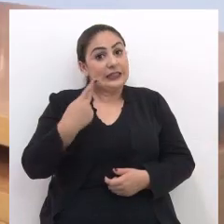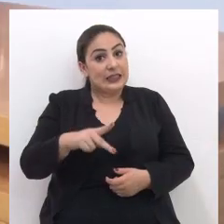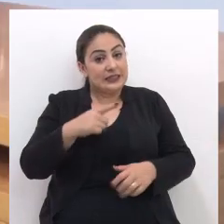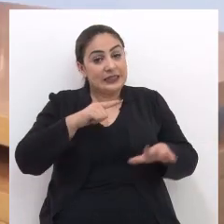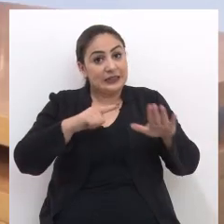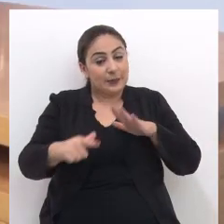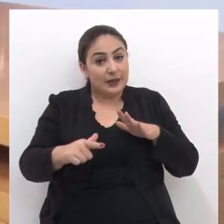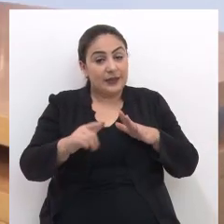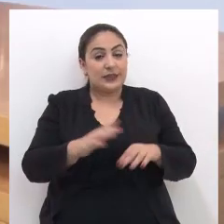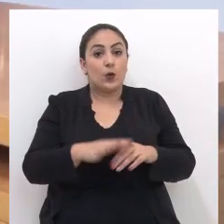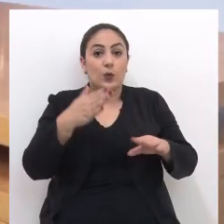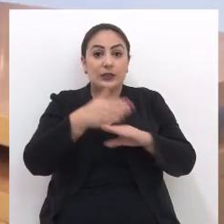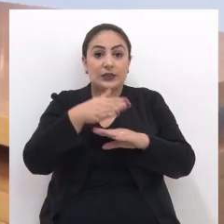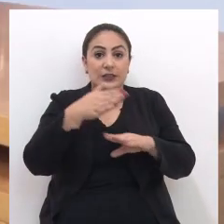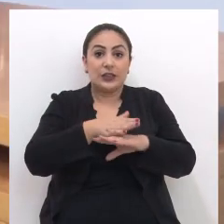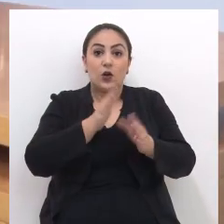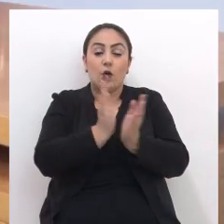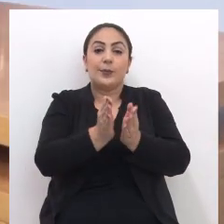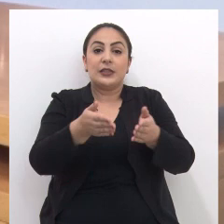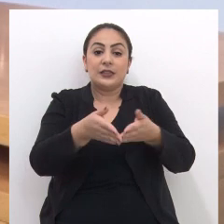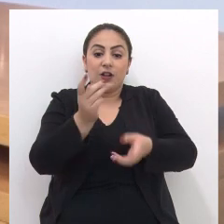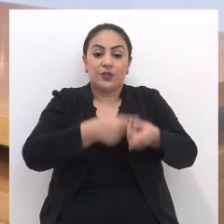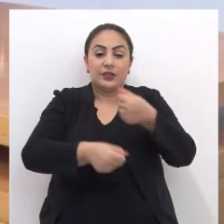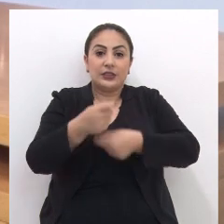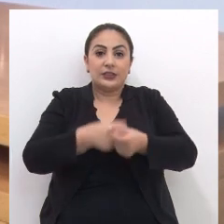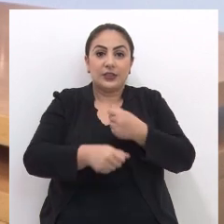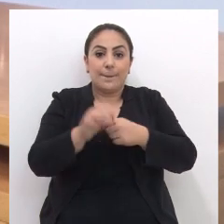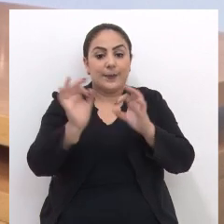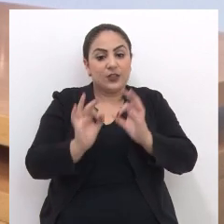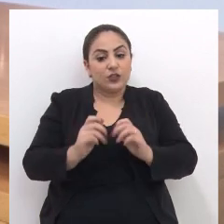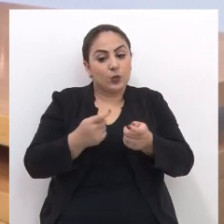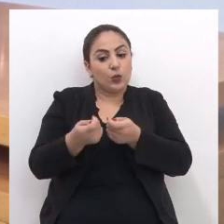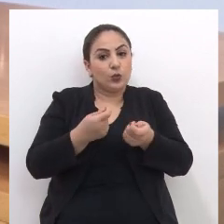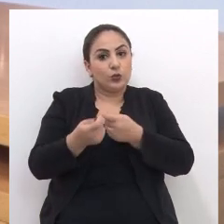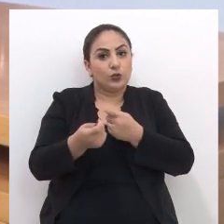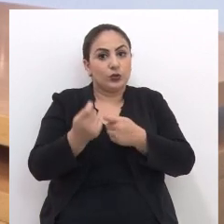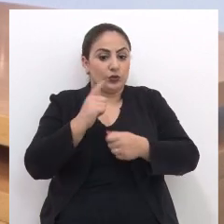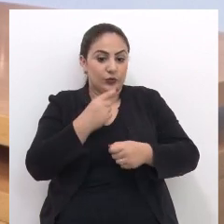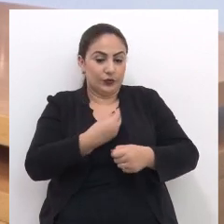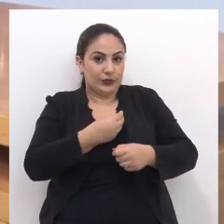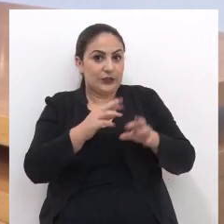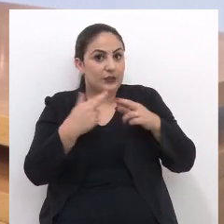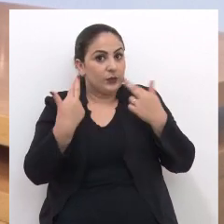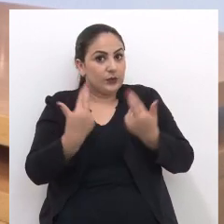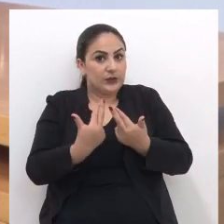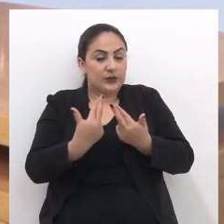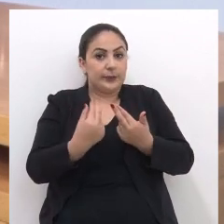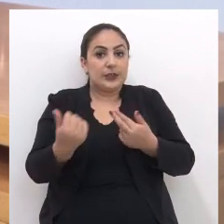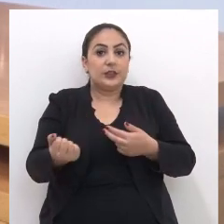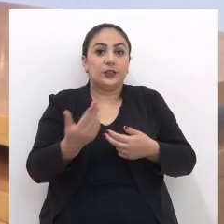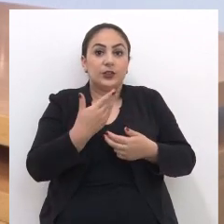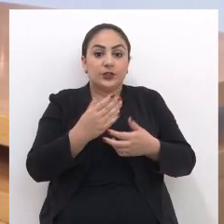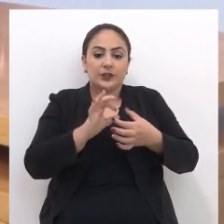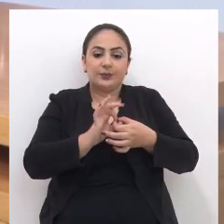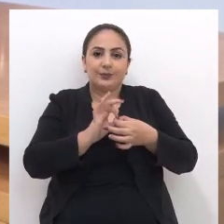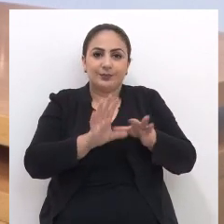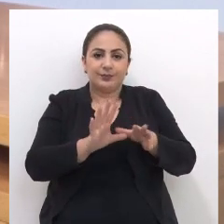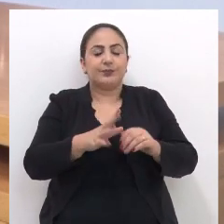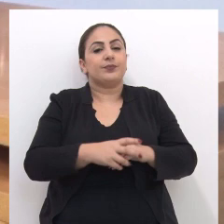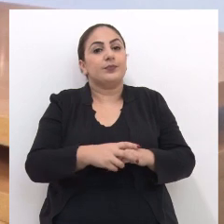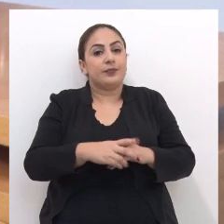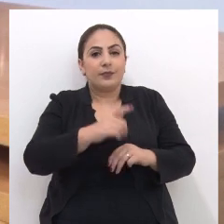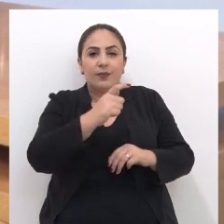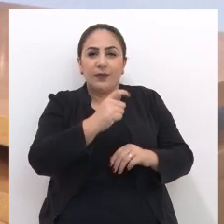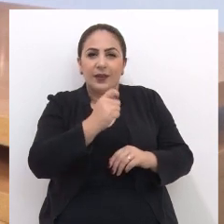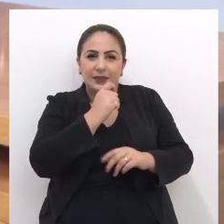Nesta semana, os integrantes da Comissão de Finanças, Planejamento e Controle Estiveram reunidos para a nova deliberação